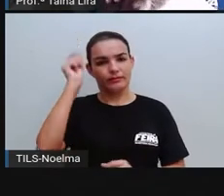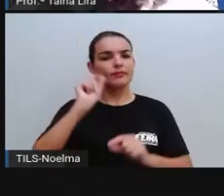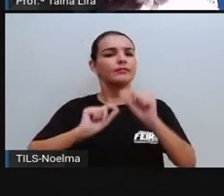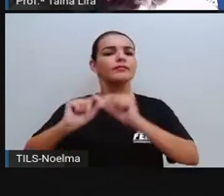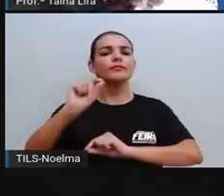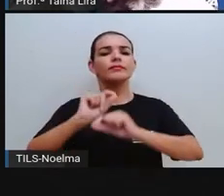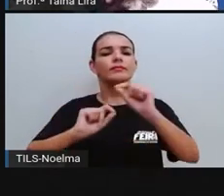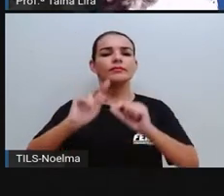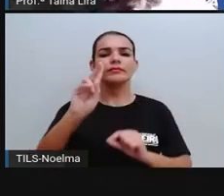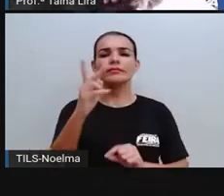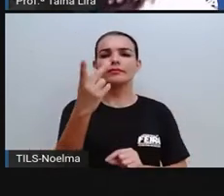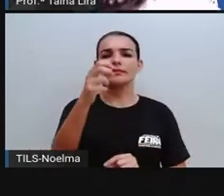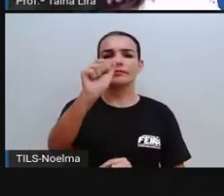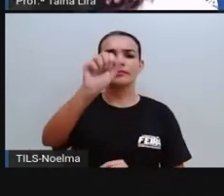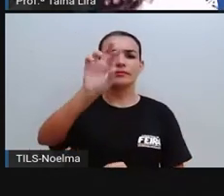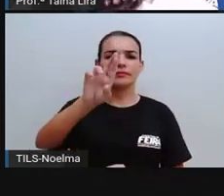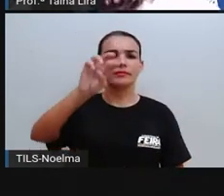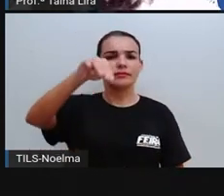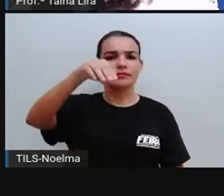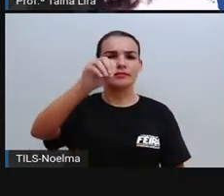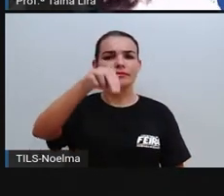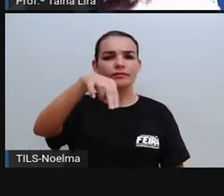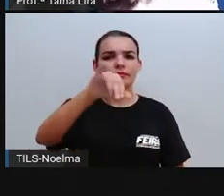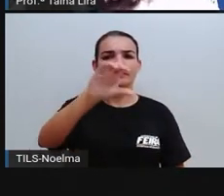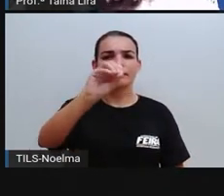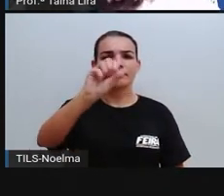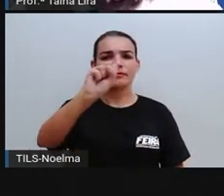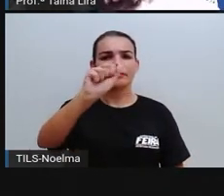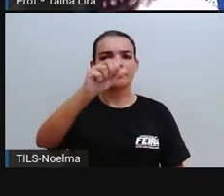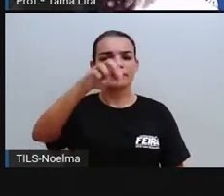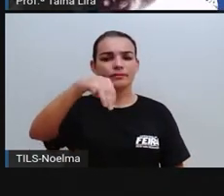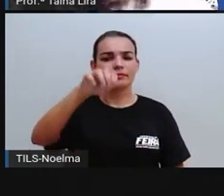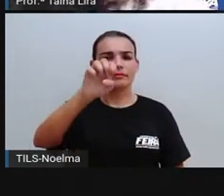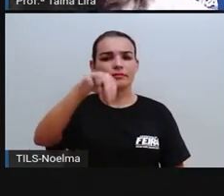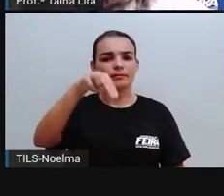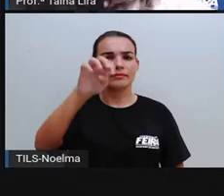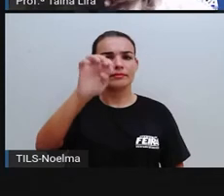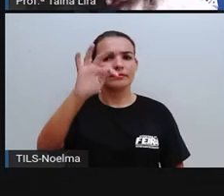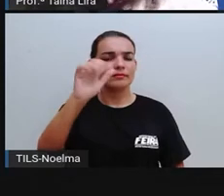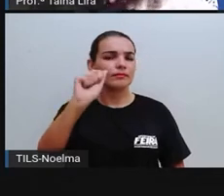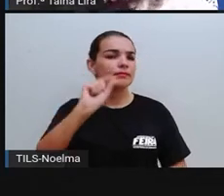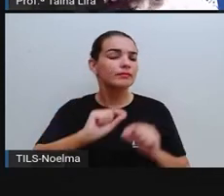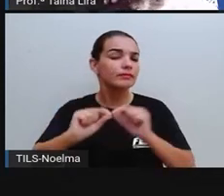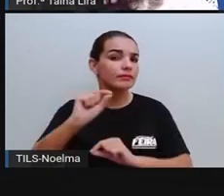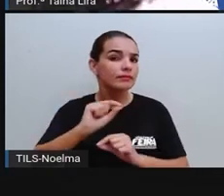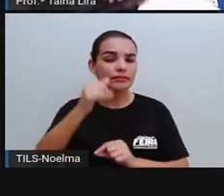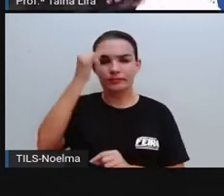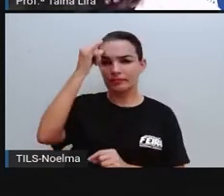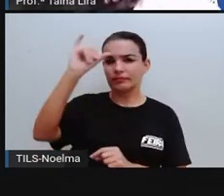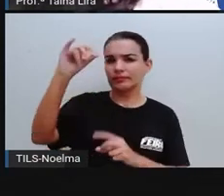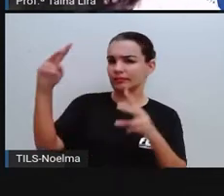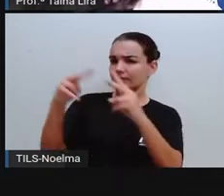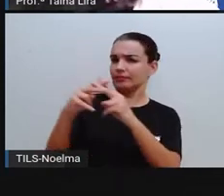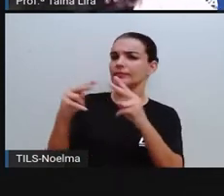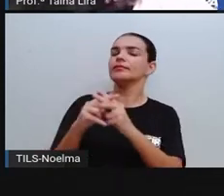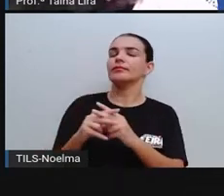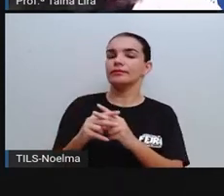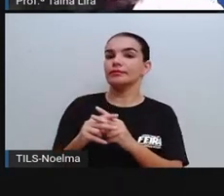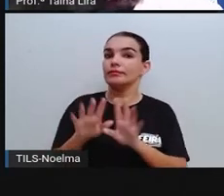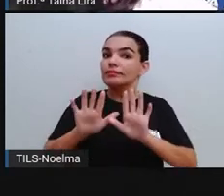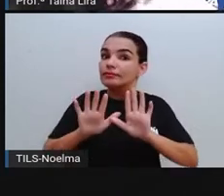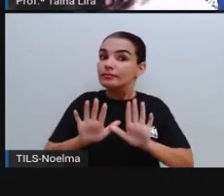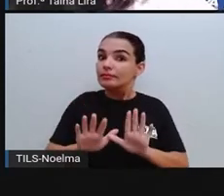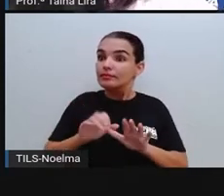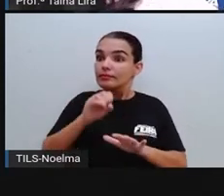harmoniosamente? É evitar os conflitos. Mas, se tiver, né? Se houver